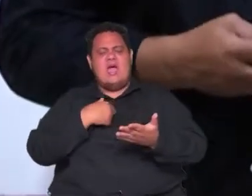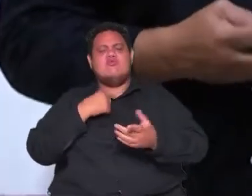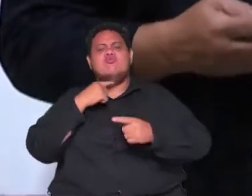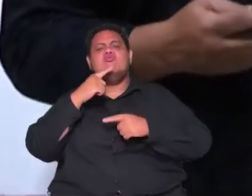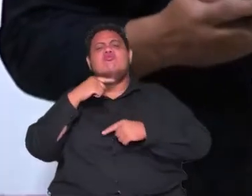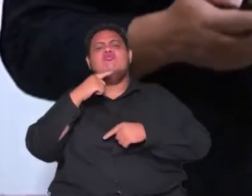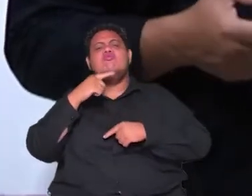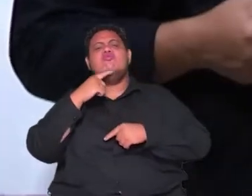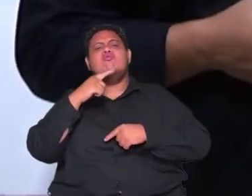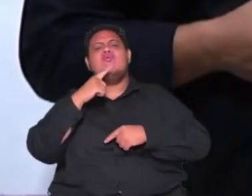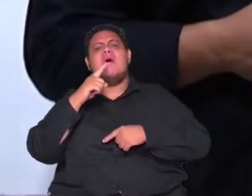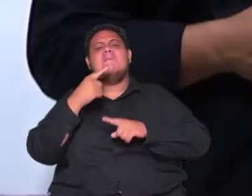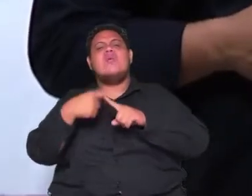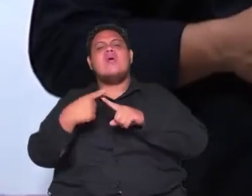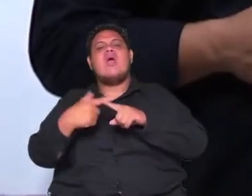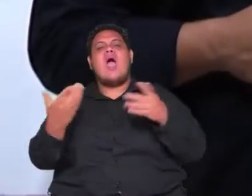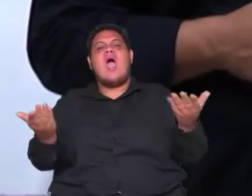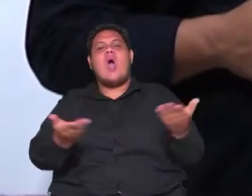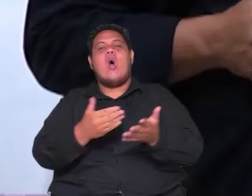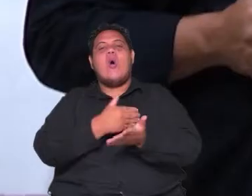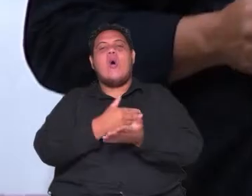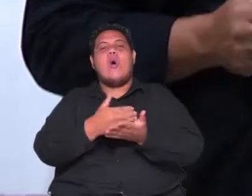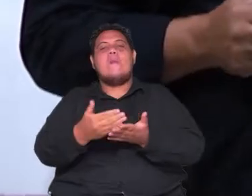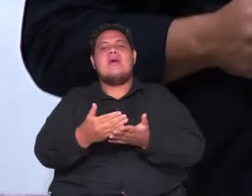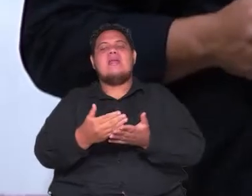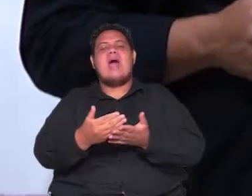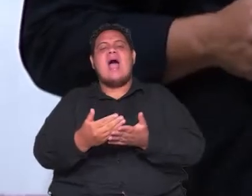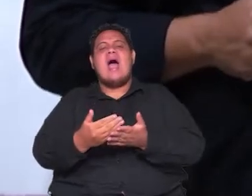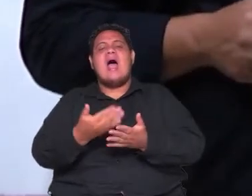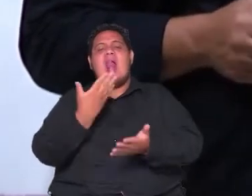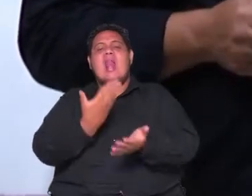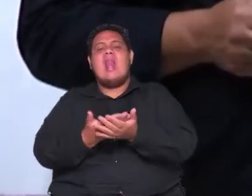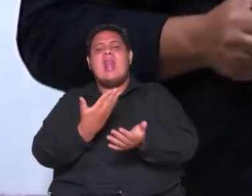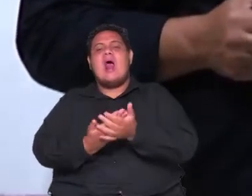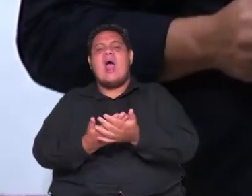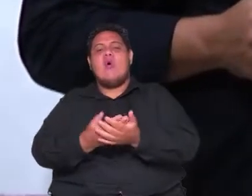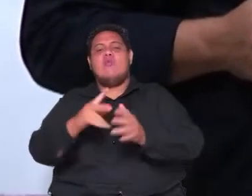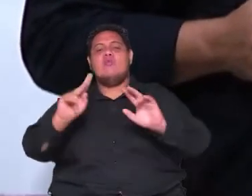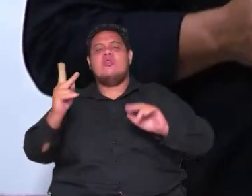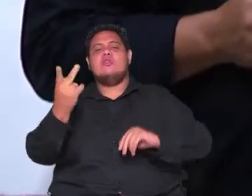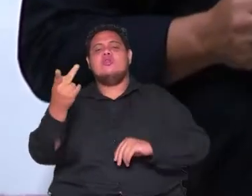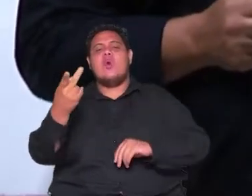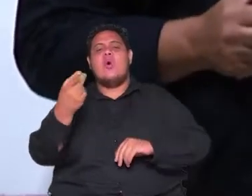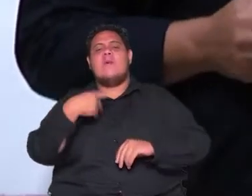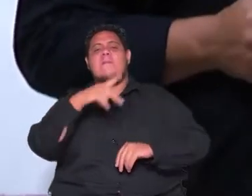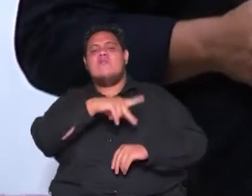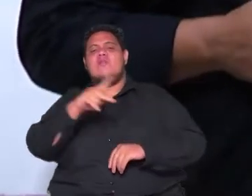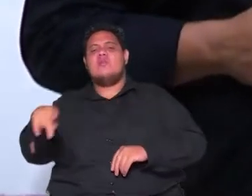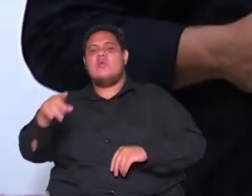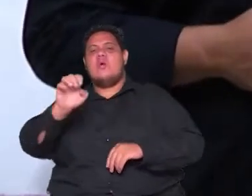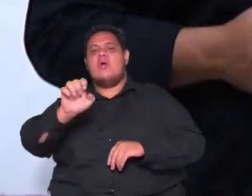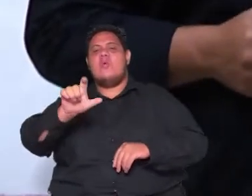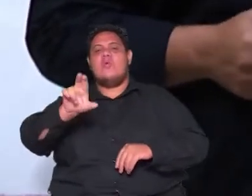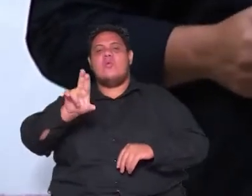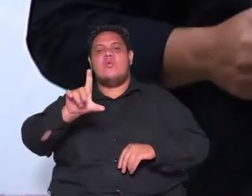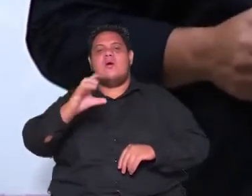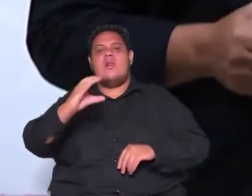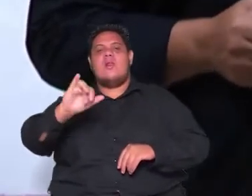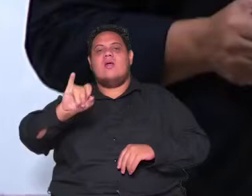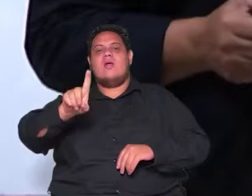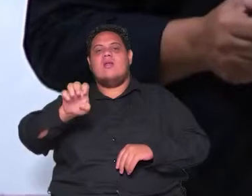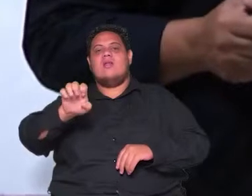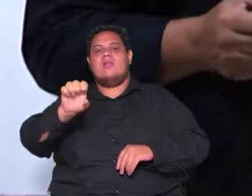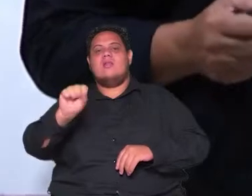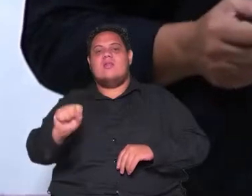dúvidas, porque agora nós vamos começar mais uma aula de História Geral com o professor Euclides Tavares, ok?